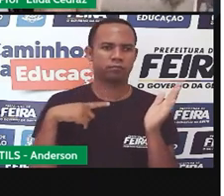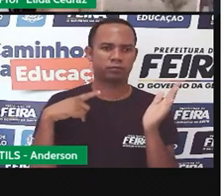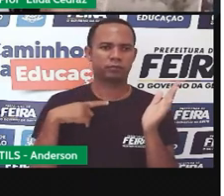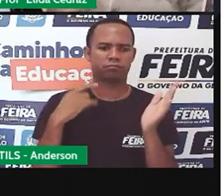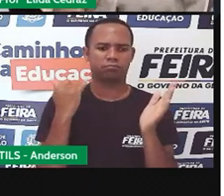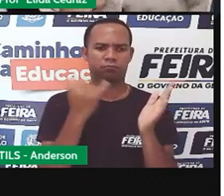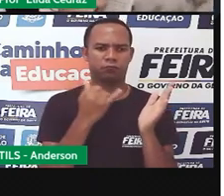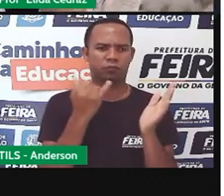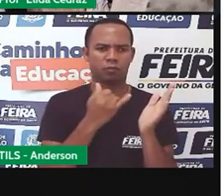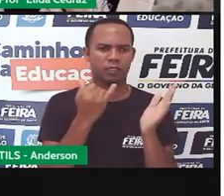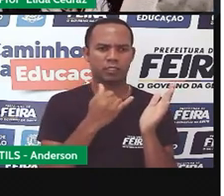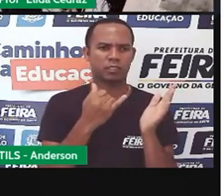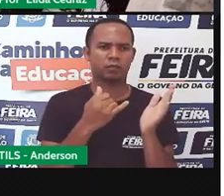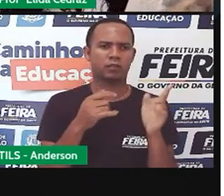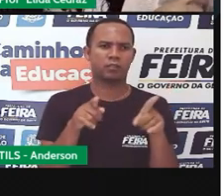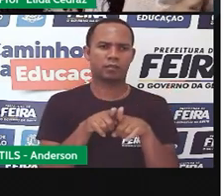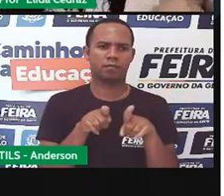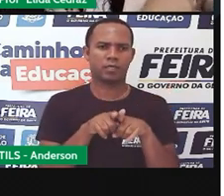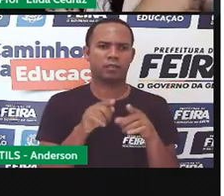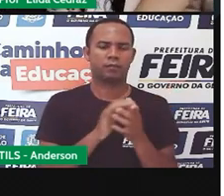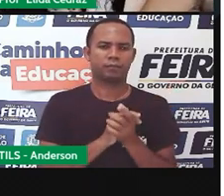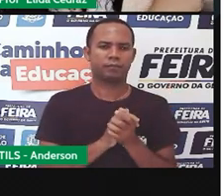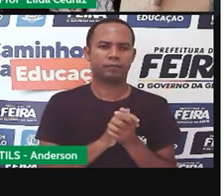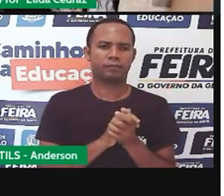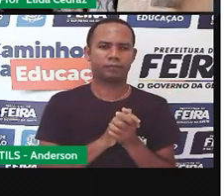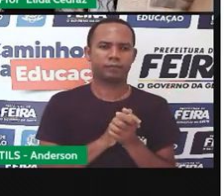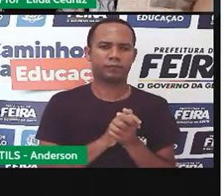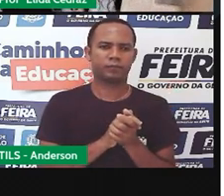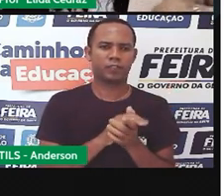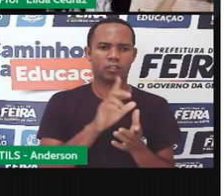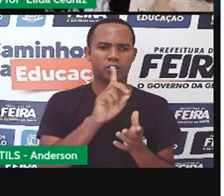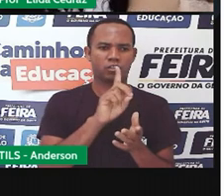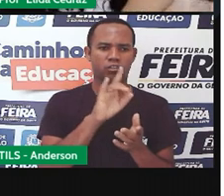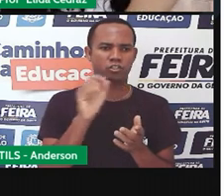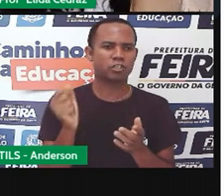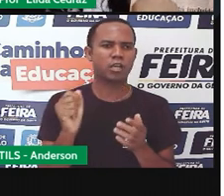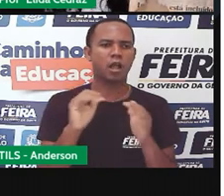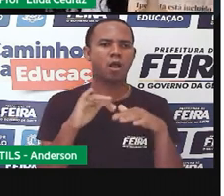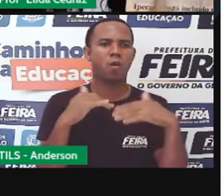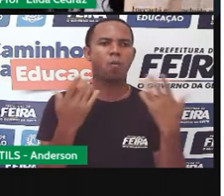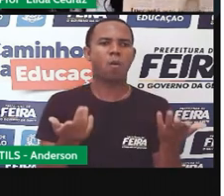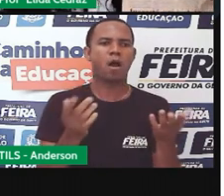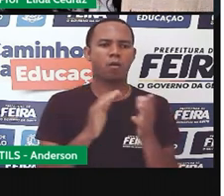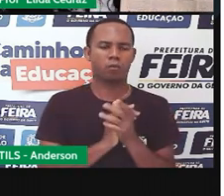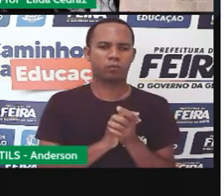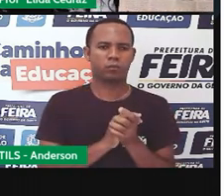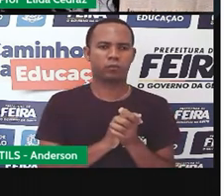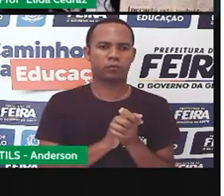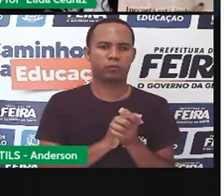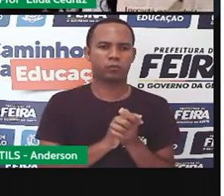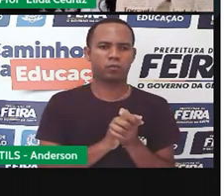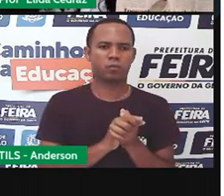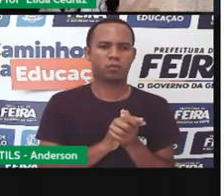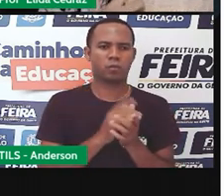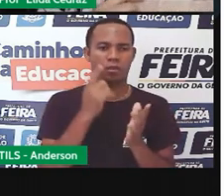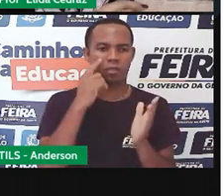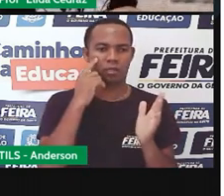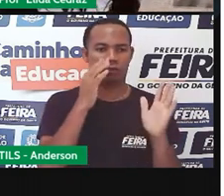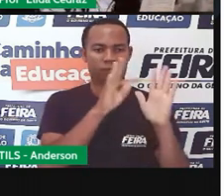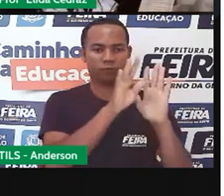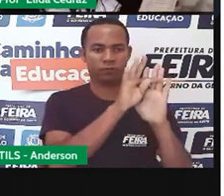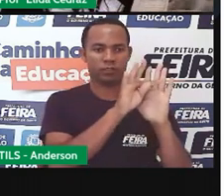com as suas notícias, o título, o corpo do texto.